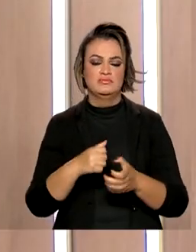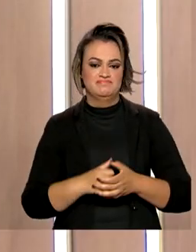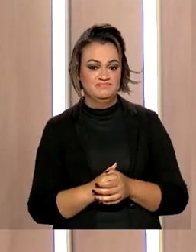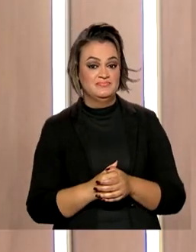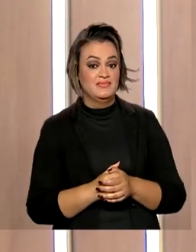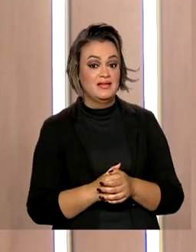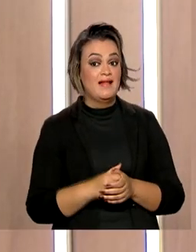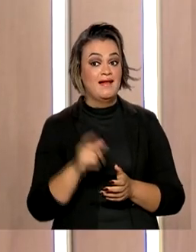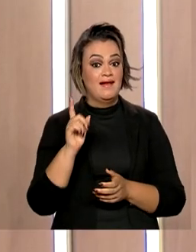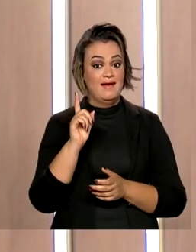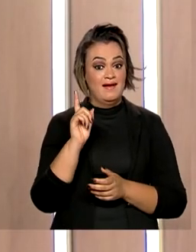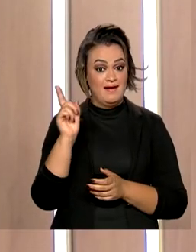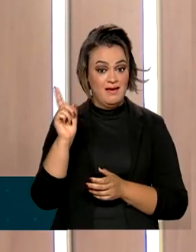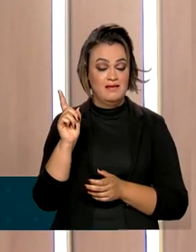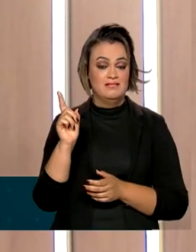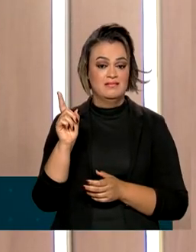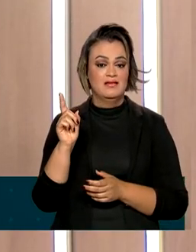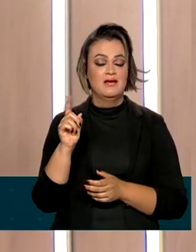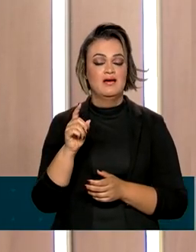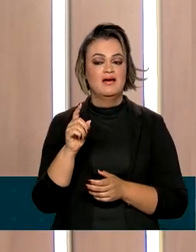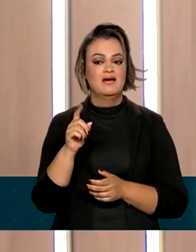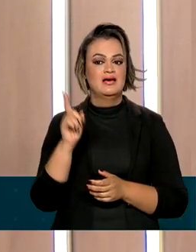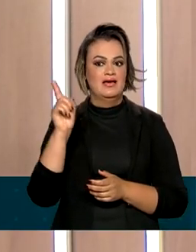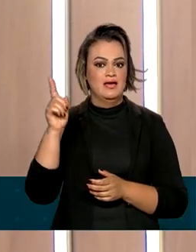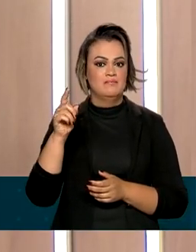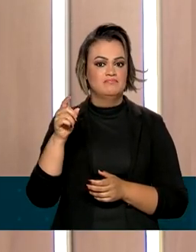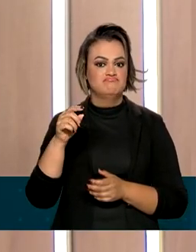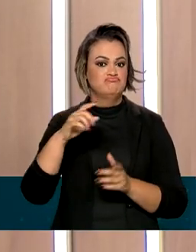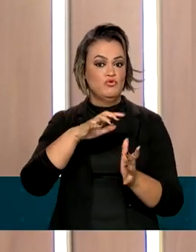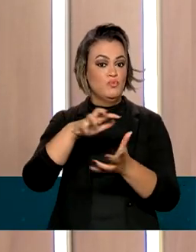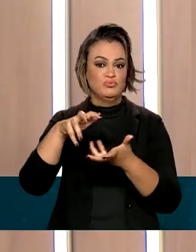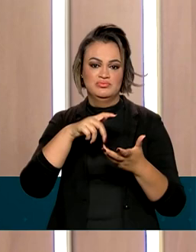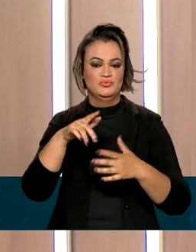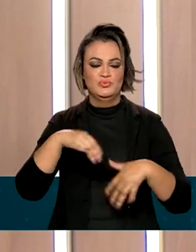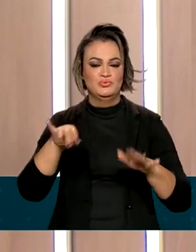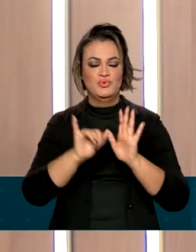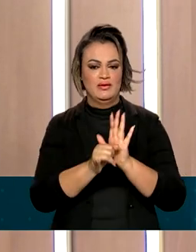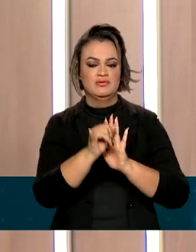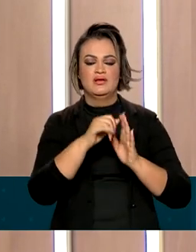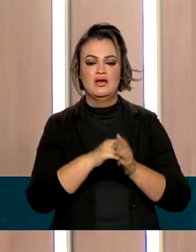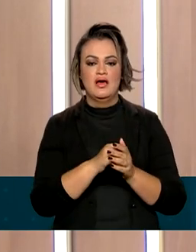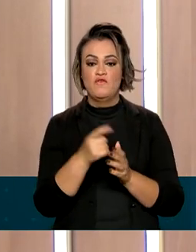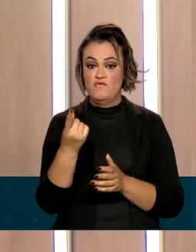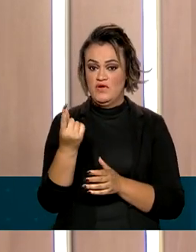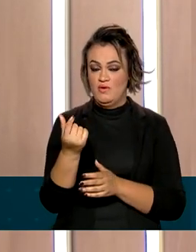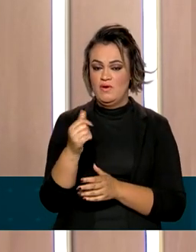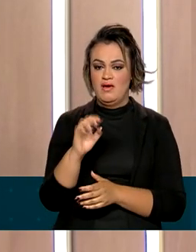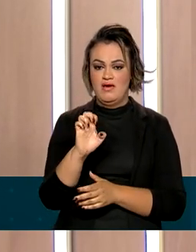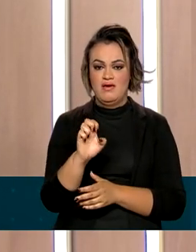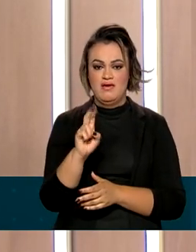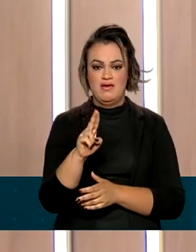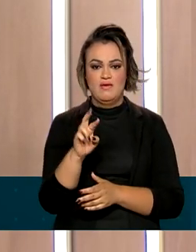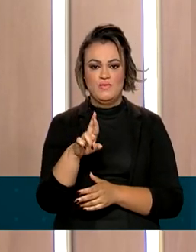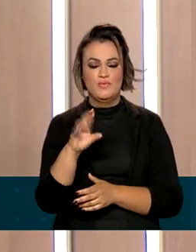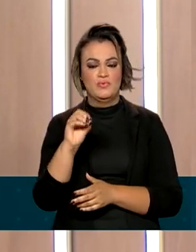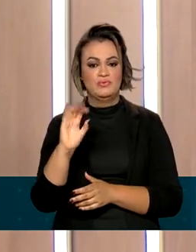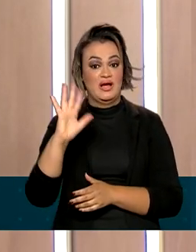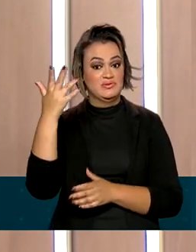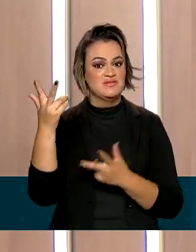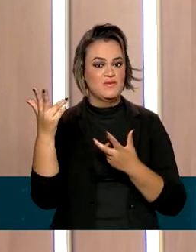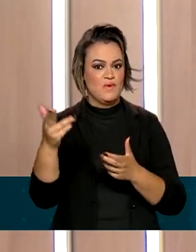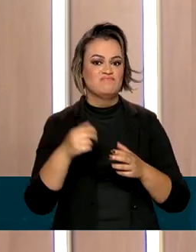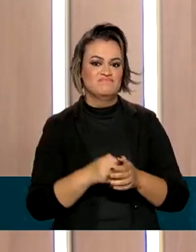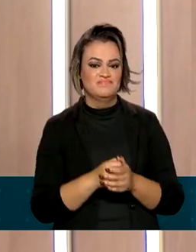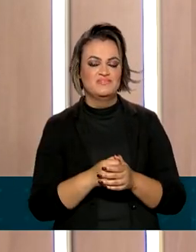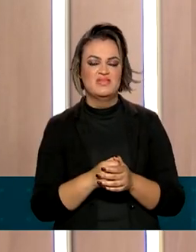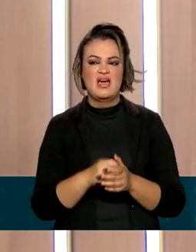situação, então, demonstra que a inflação é um fenômeno mundial. Na zona do euro estamos verificando o mesmo fenômeno, com a inflação